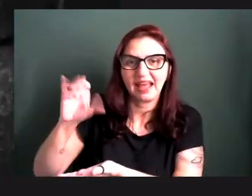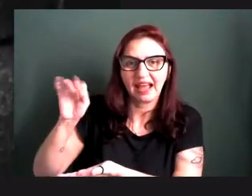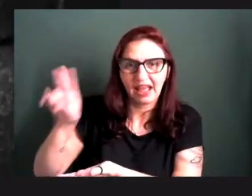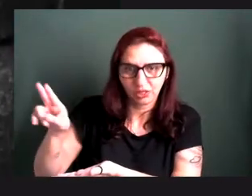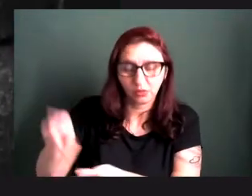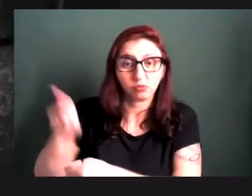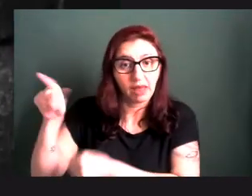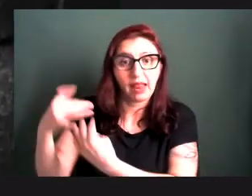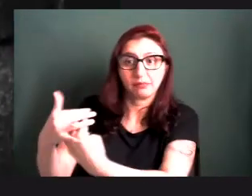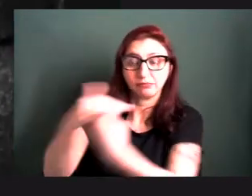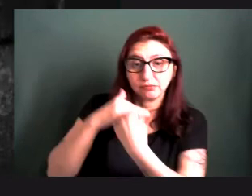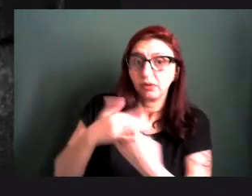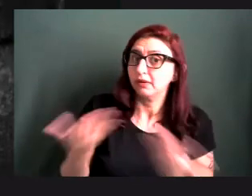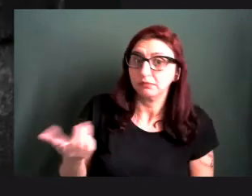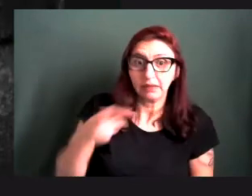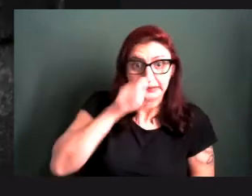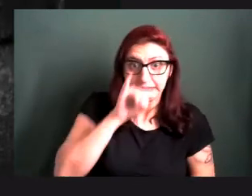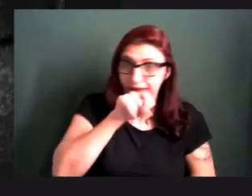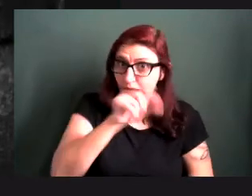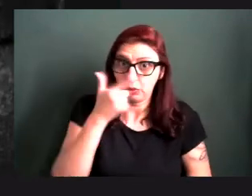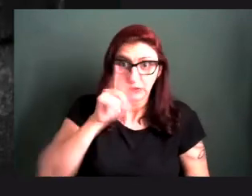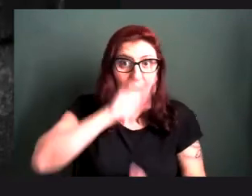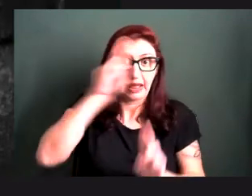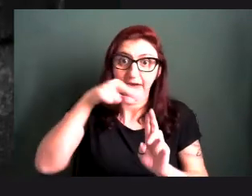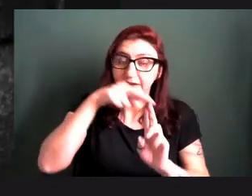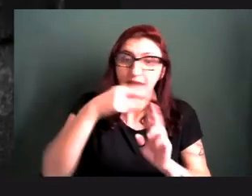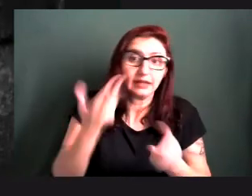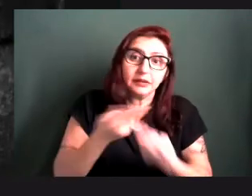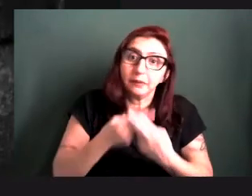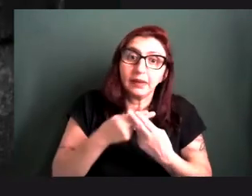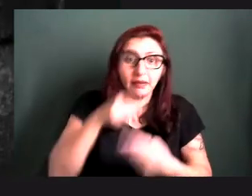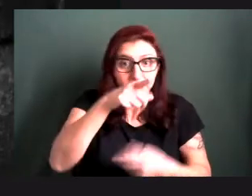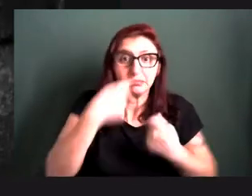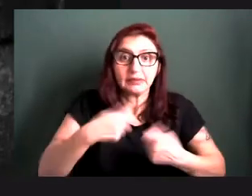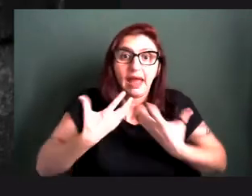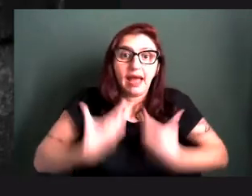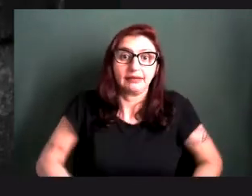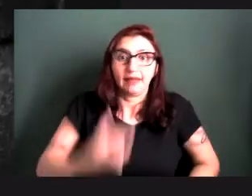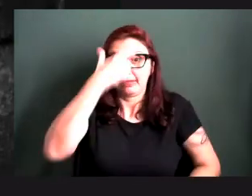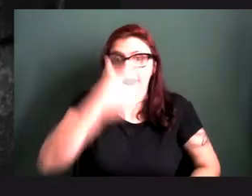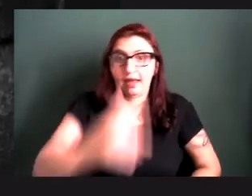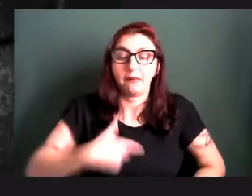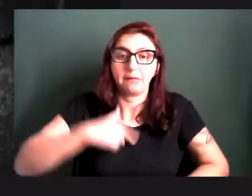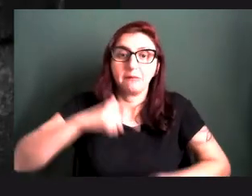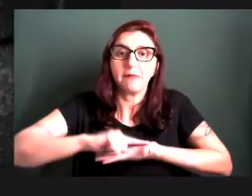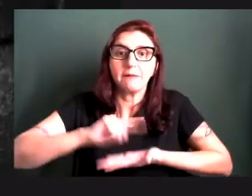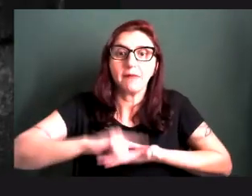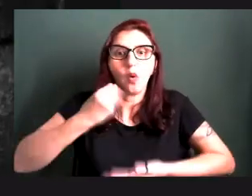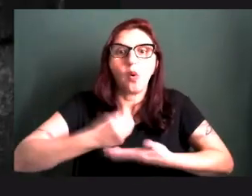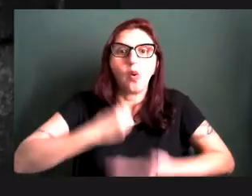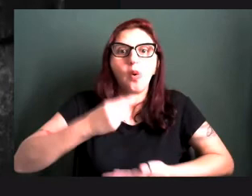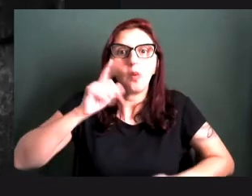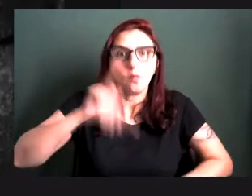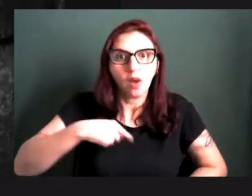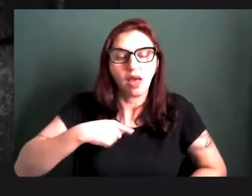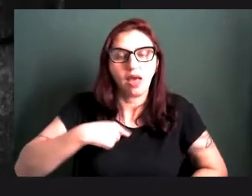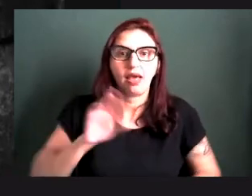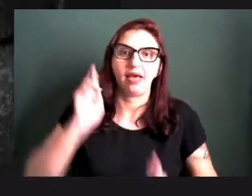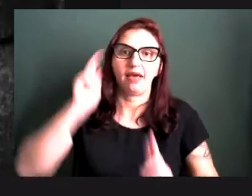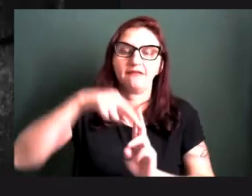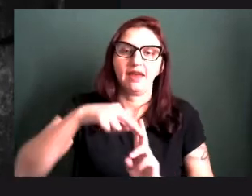já é uma referência para a gente aqui na Baixada, né, e é muito complicado, não é muito fácil, é de muita responsabilidade você